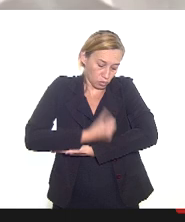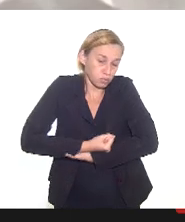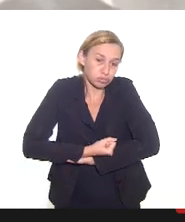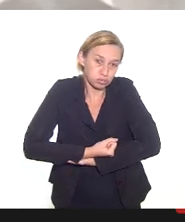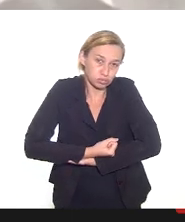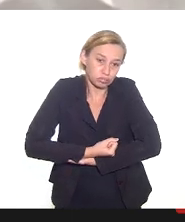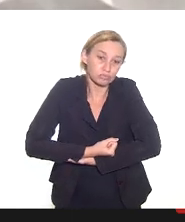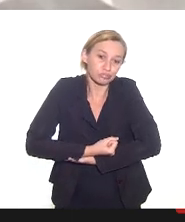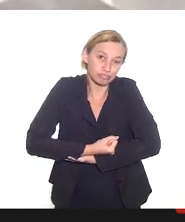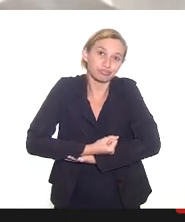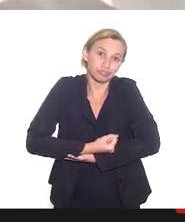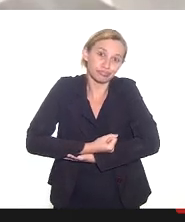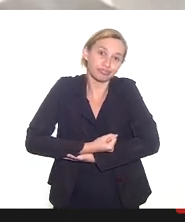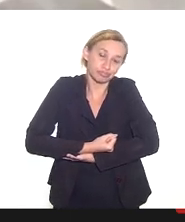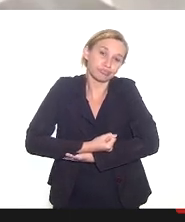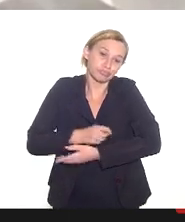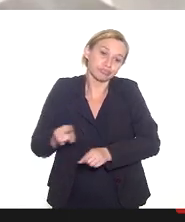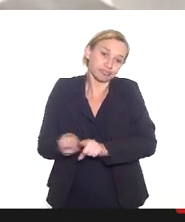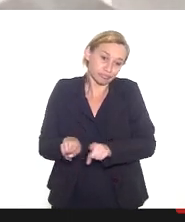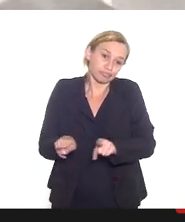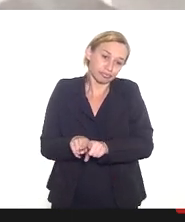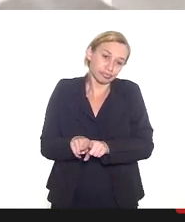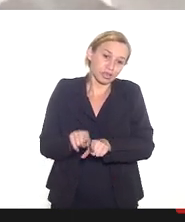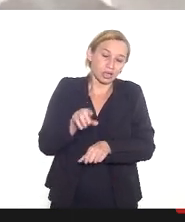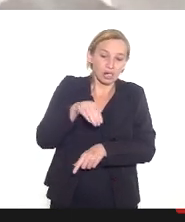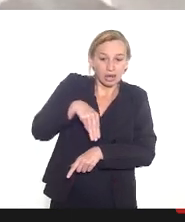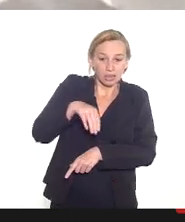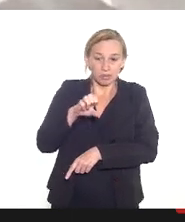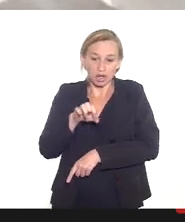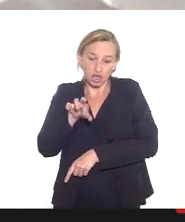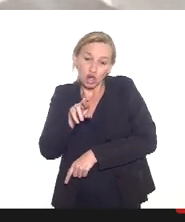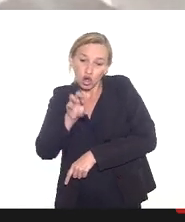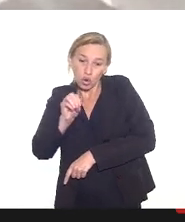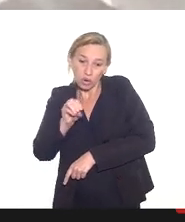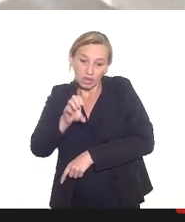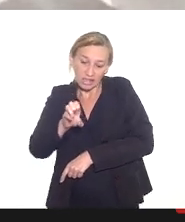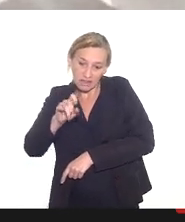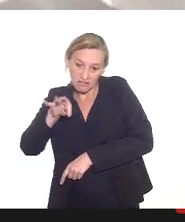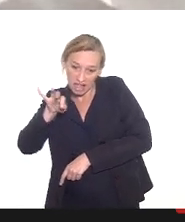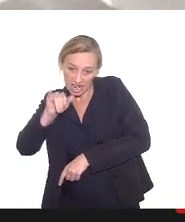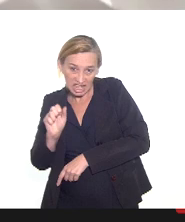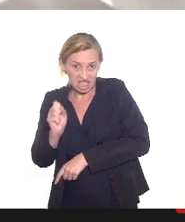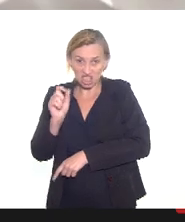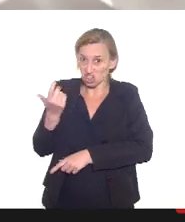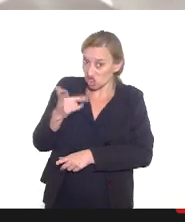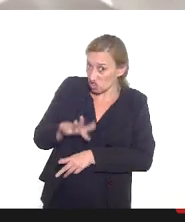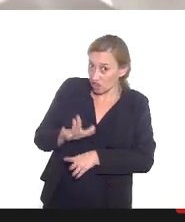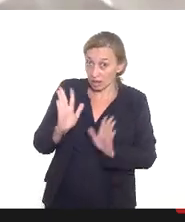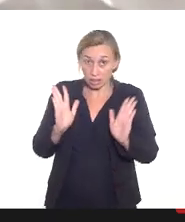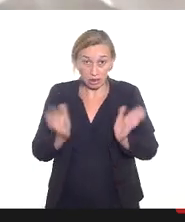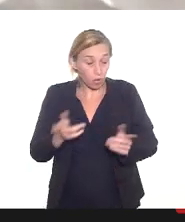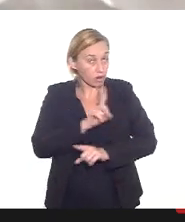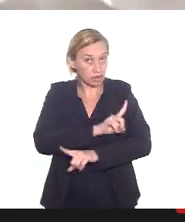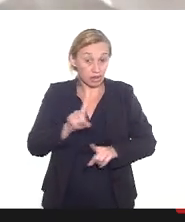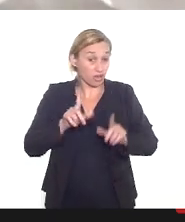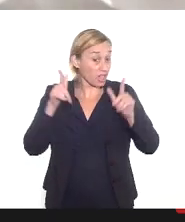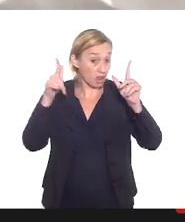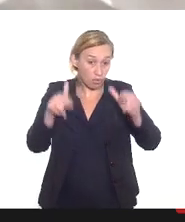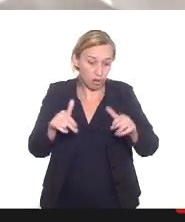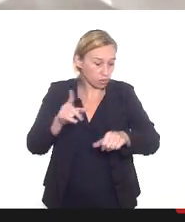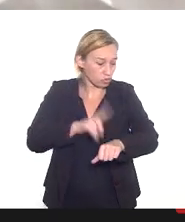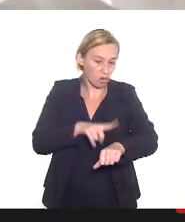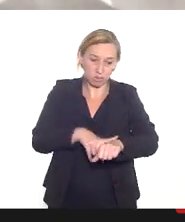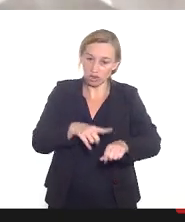a questão pudessem ser atingidos pela microcefalia isso não é diferente nesse momento da covid a